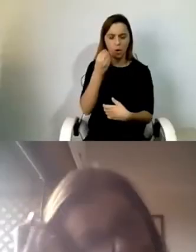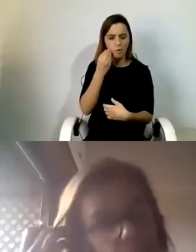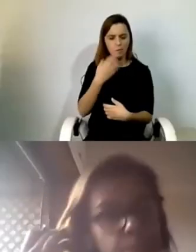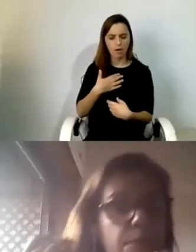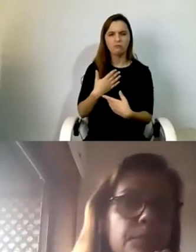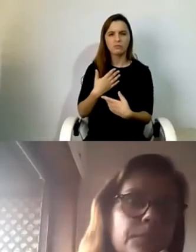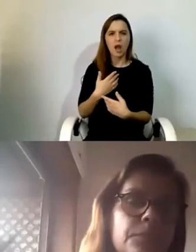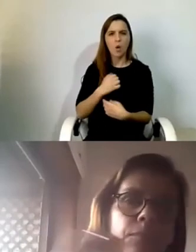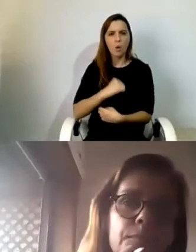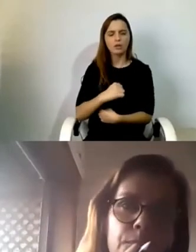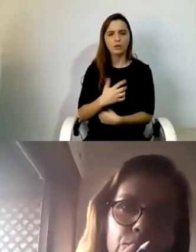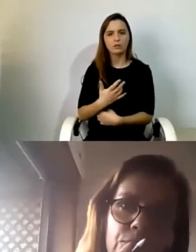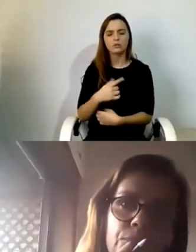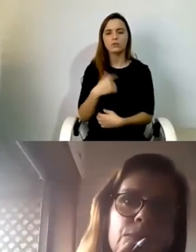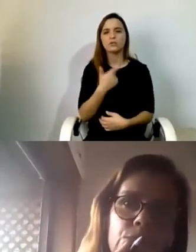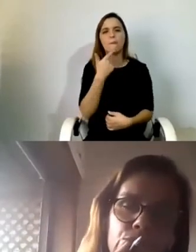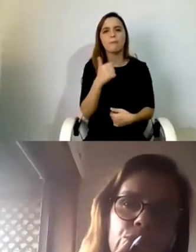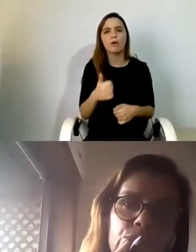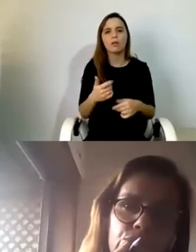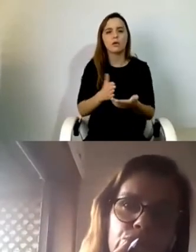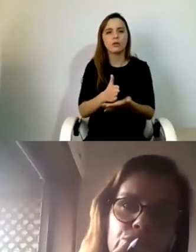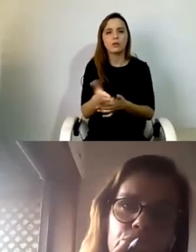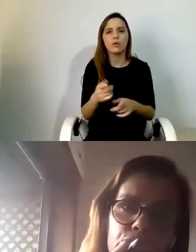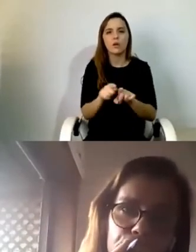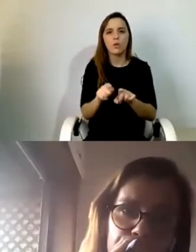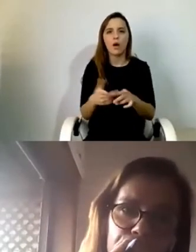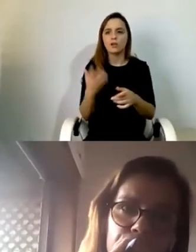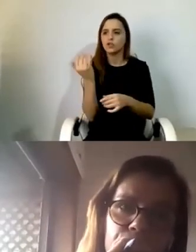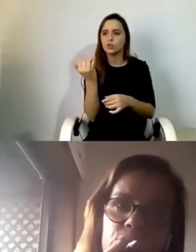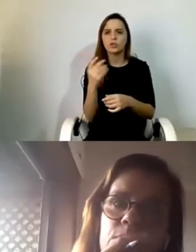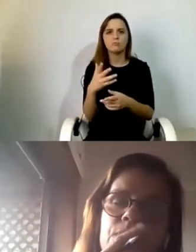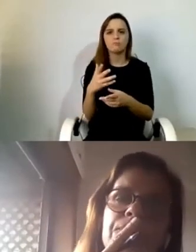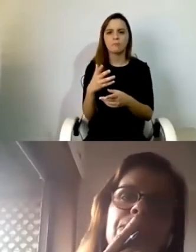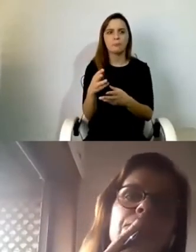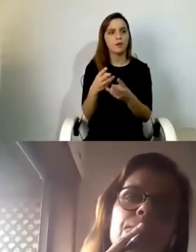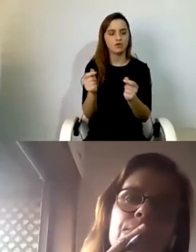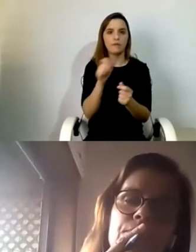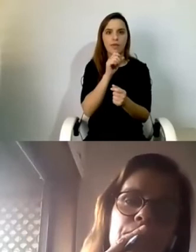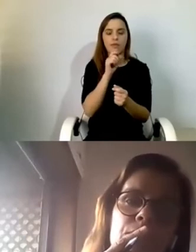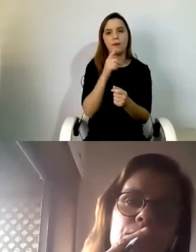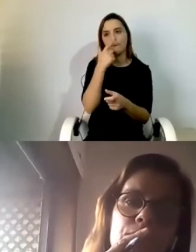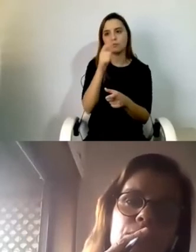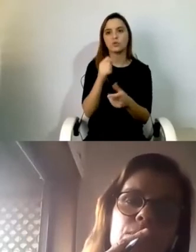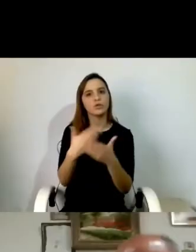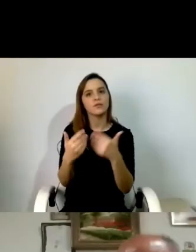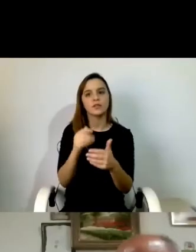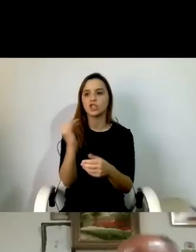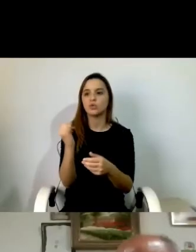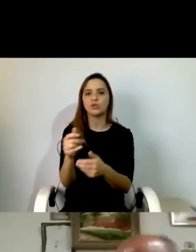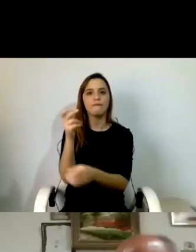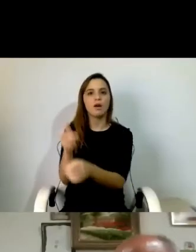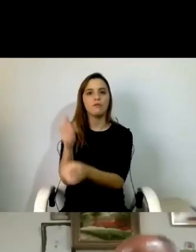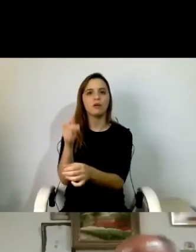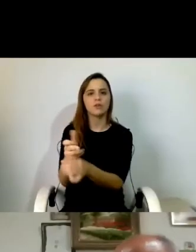a defender a solução da institucionalização a não ser em situações muito particulares